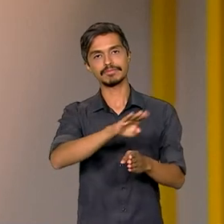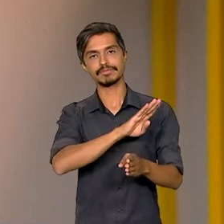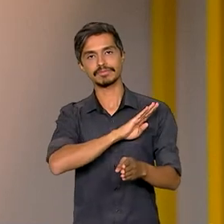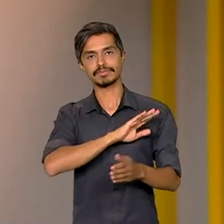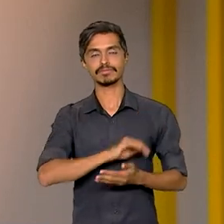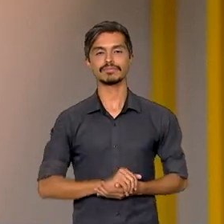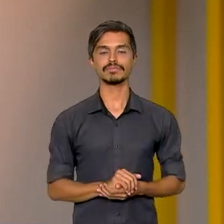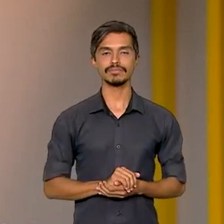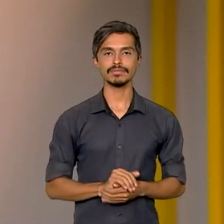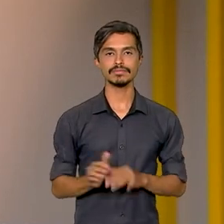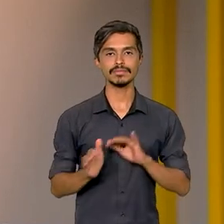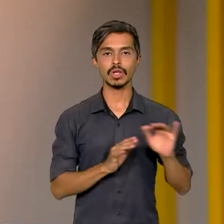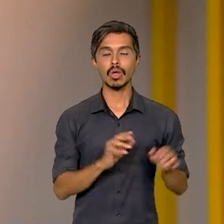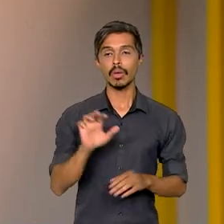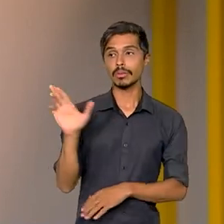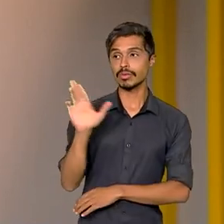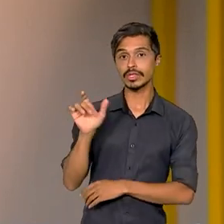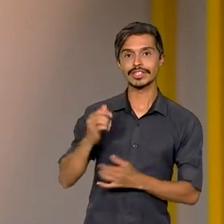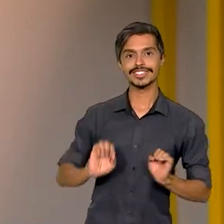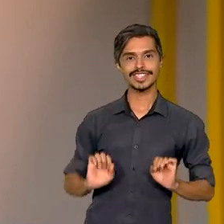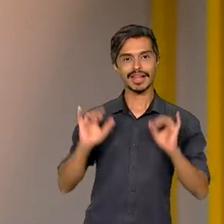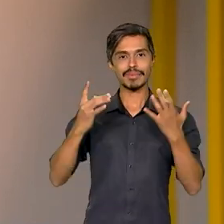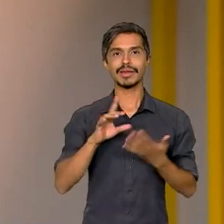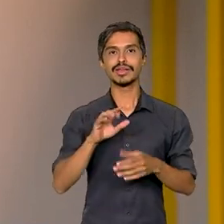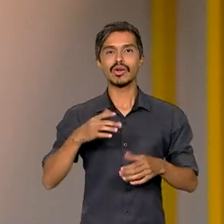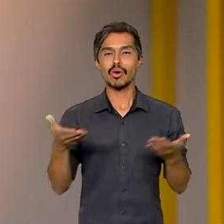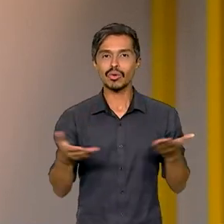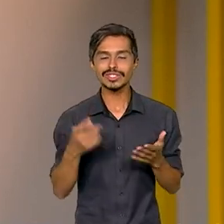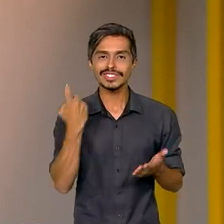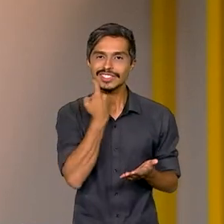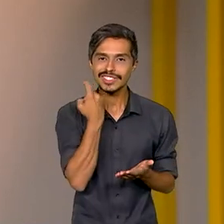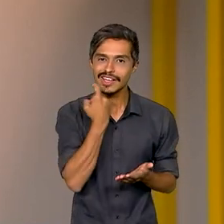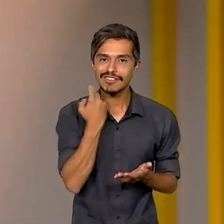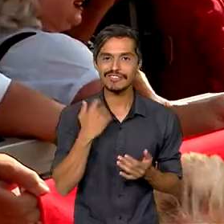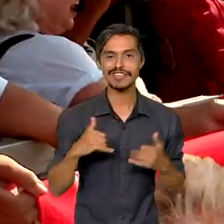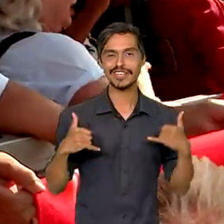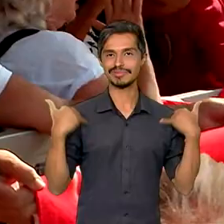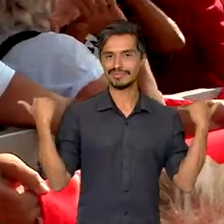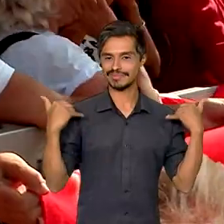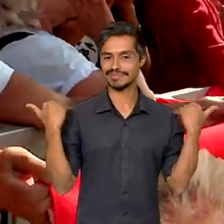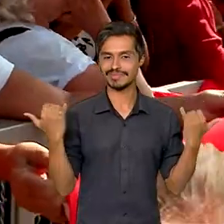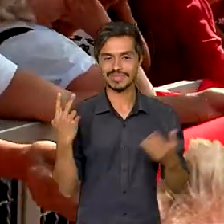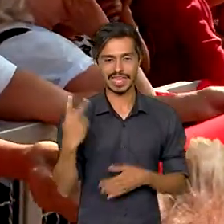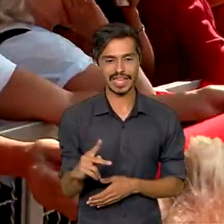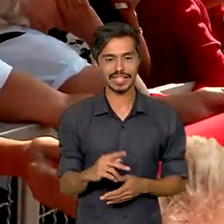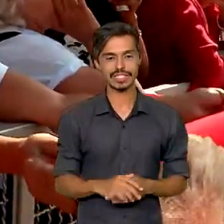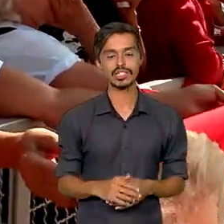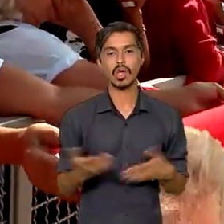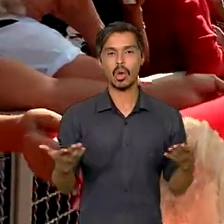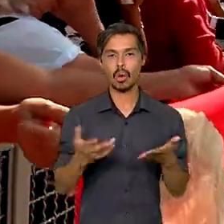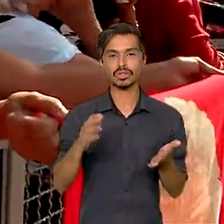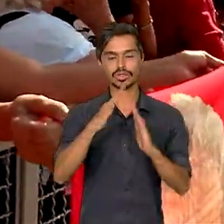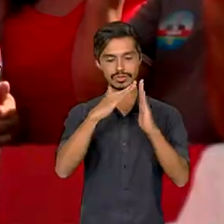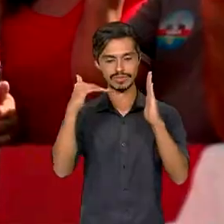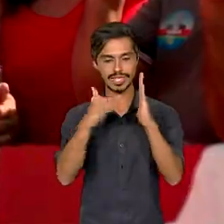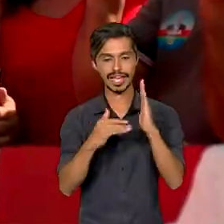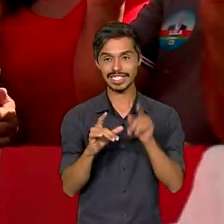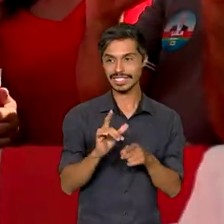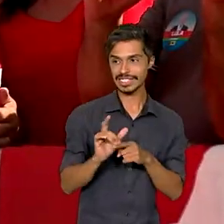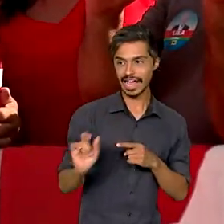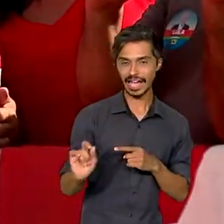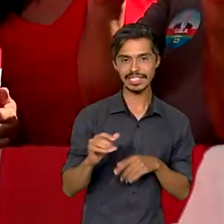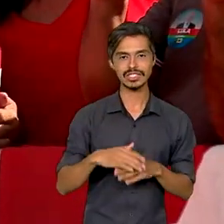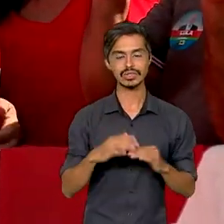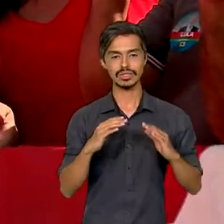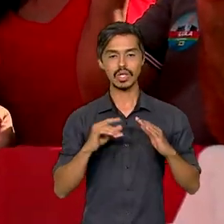O presidente Lula comemora mais um ano de vida nesta sexta-feira. Hoje cedo, na saída do Palácio do Alvorada, um